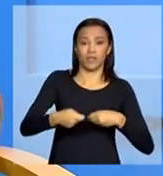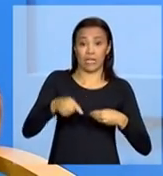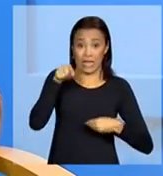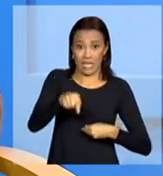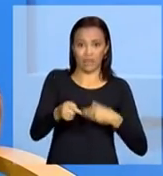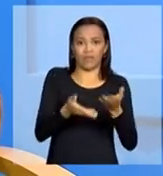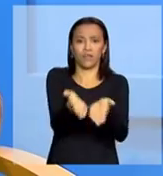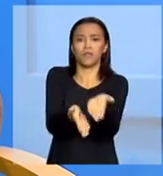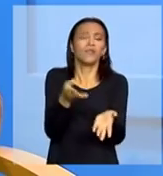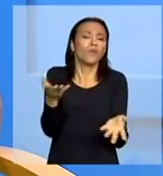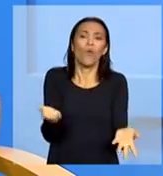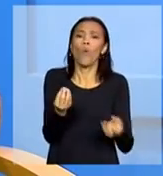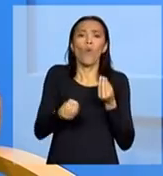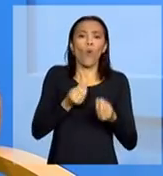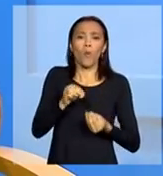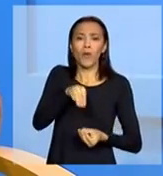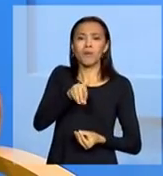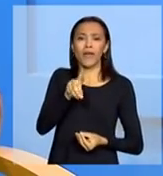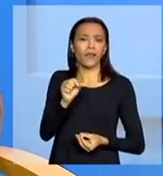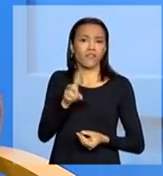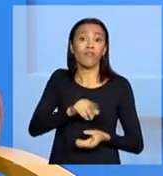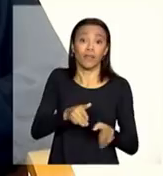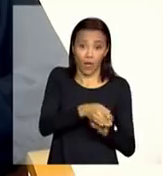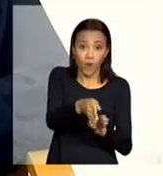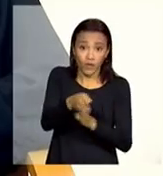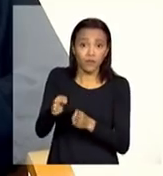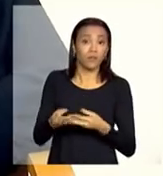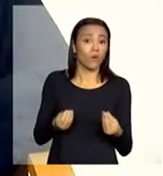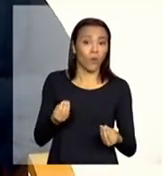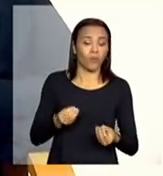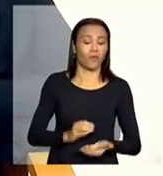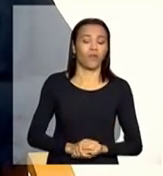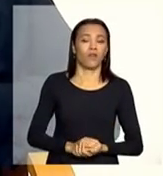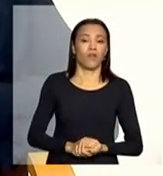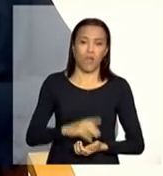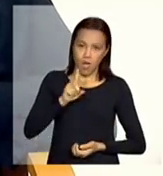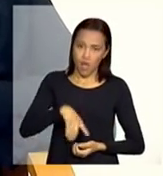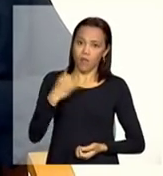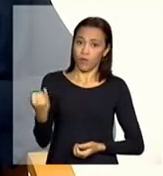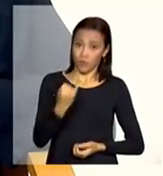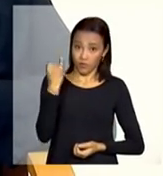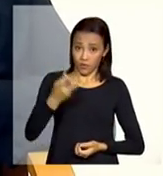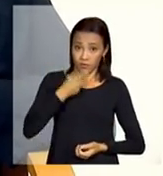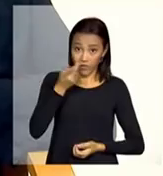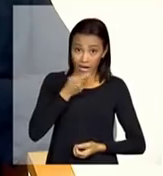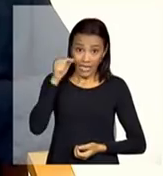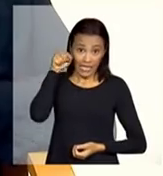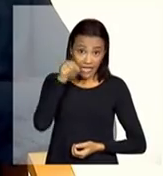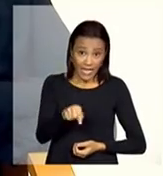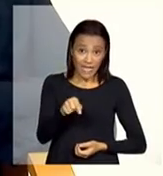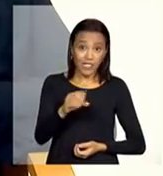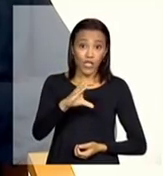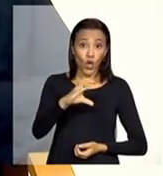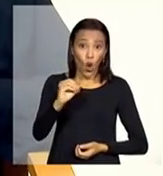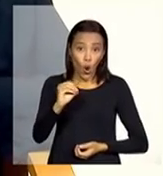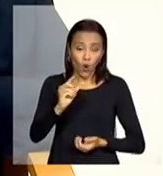como é que o Ministério vai estar auxiliando? acho que é importante a gente mencionar que esse processo de cofinanciamento federal que